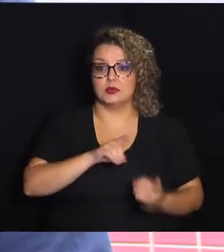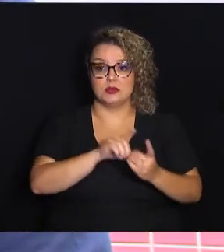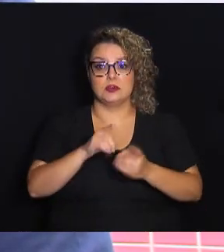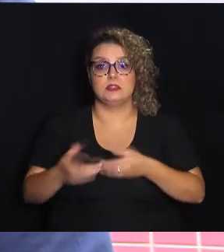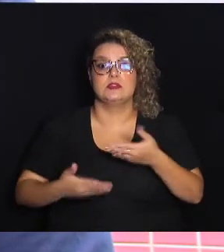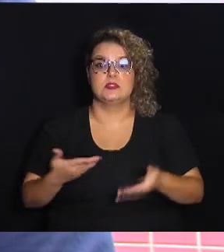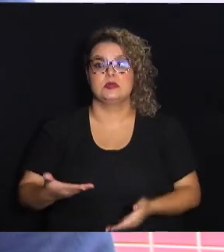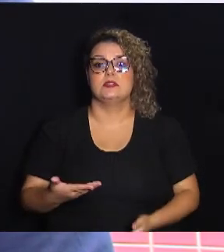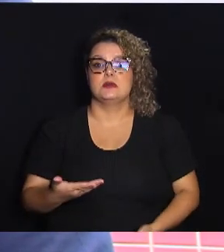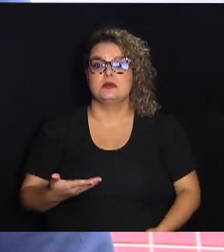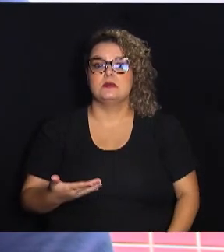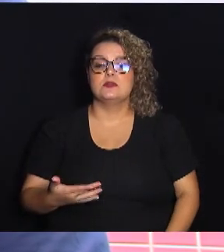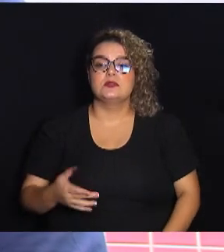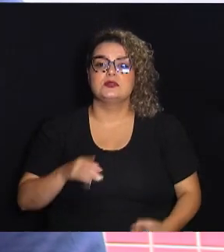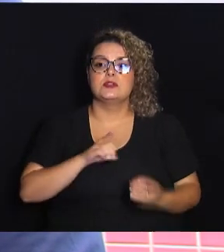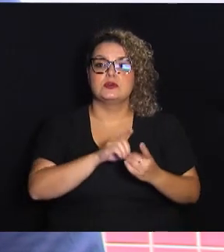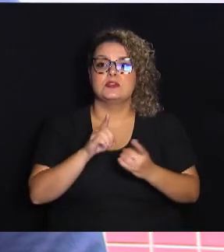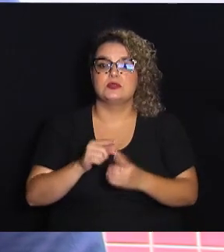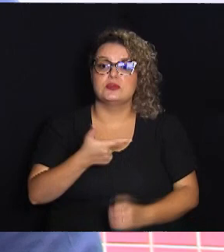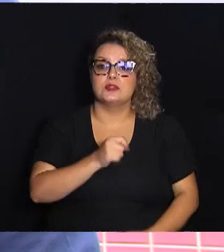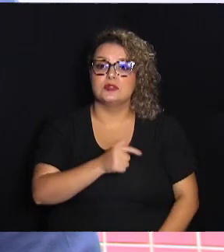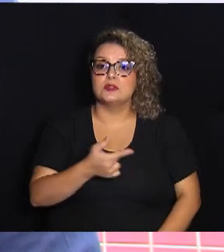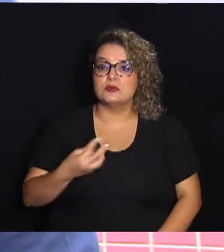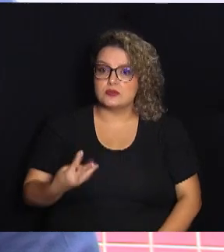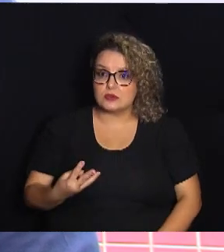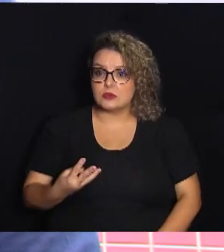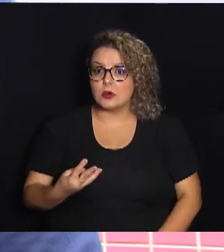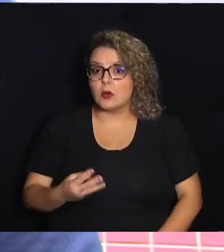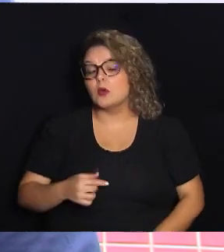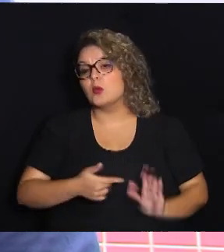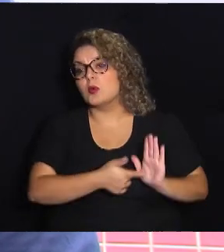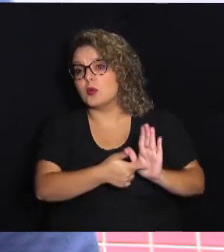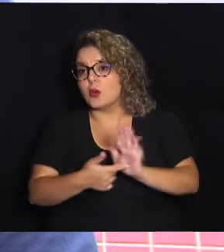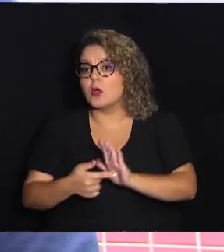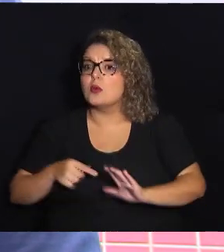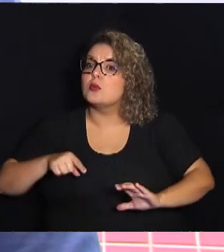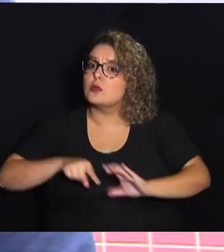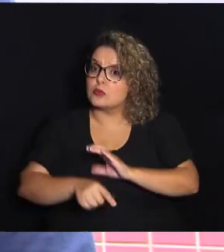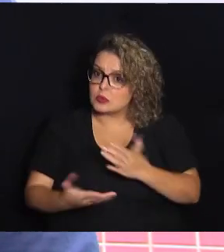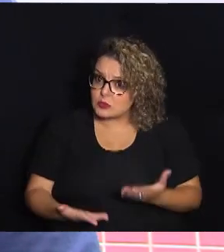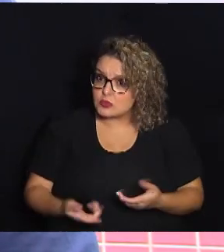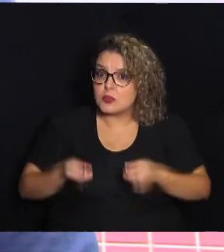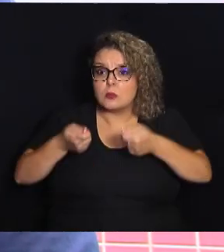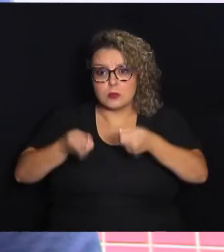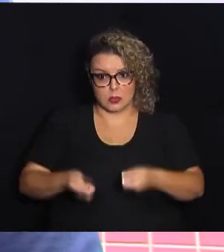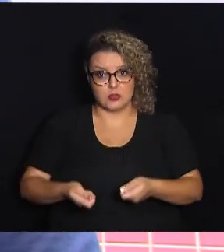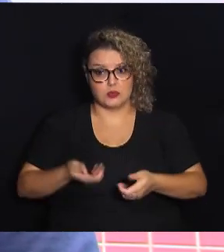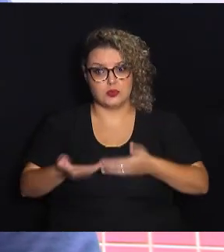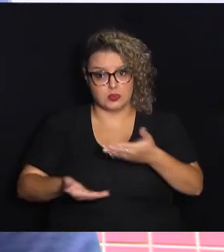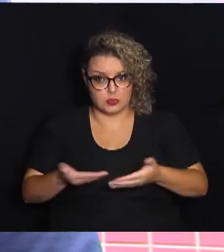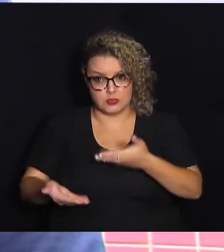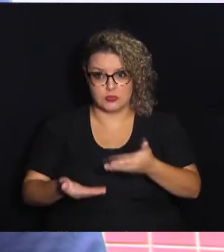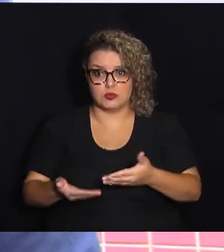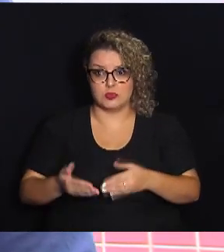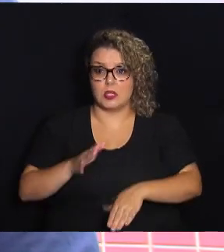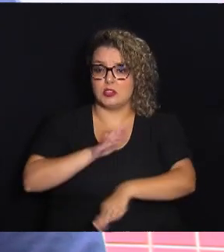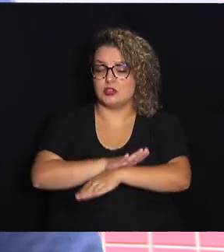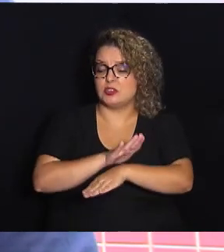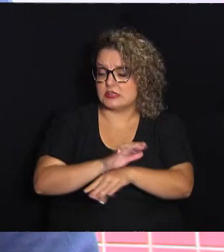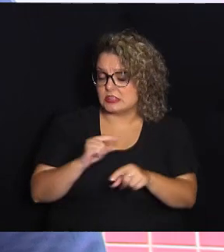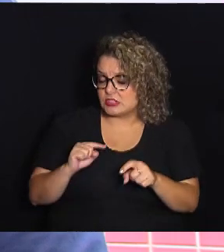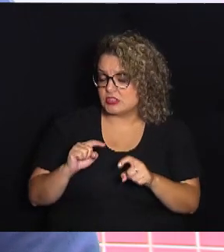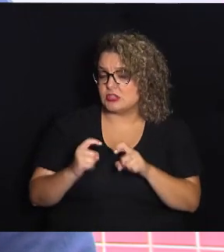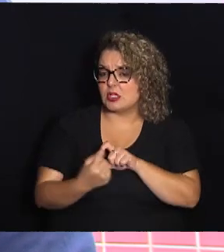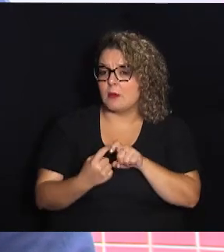18 mil atendimentos e serviço de saúde digital durante o ano de 2023, o que demonstra um avanço para a consolidação